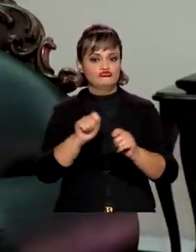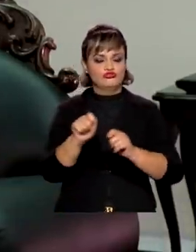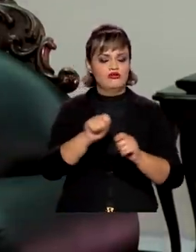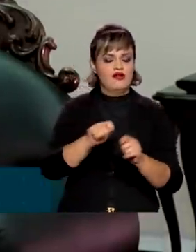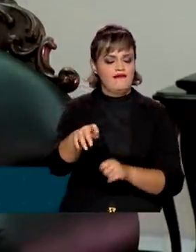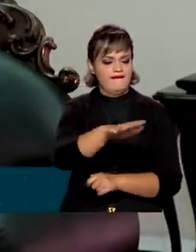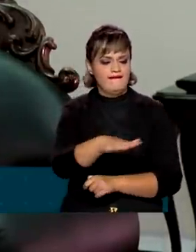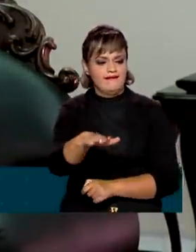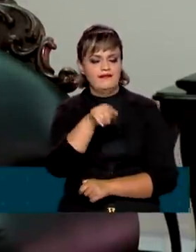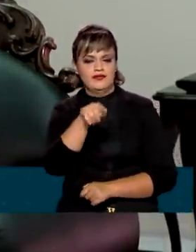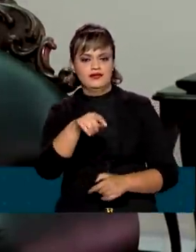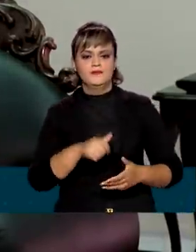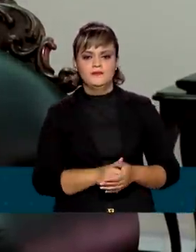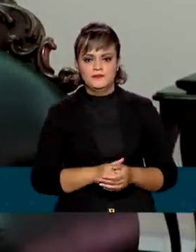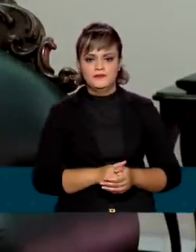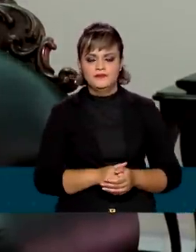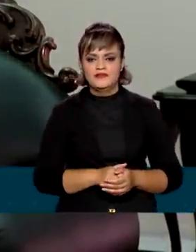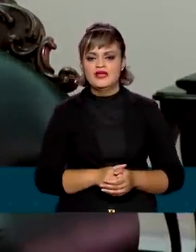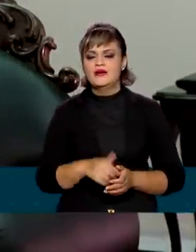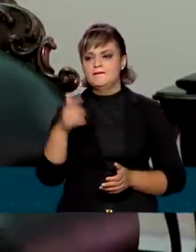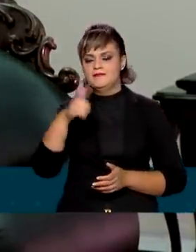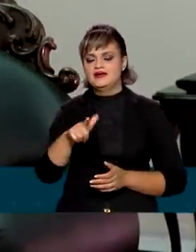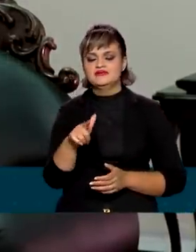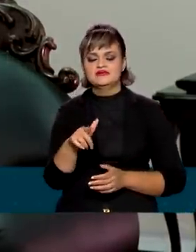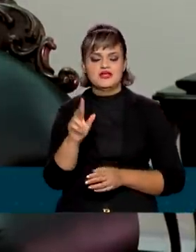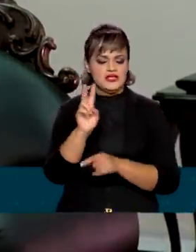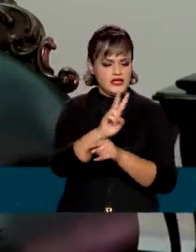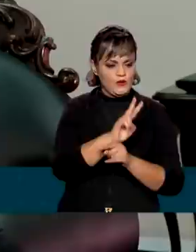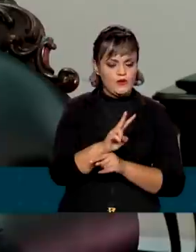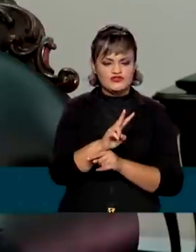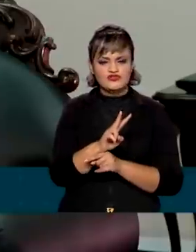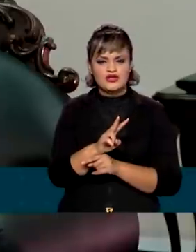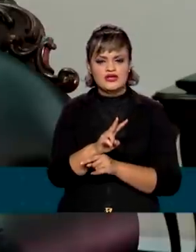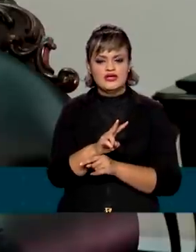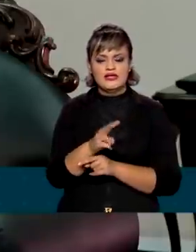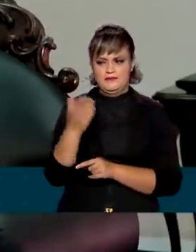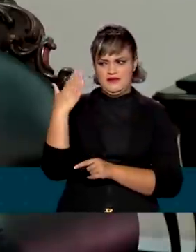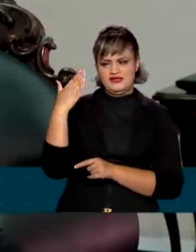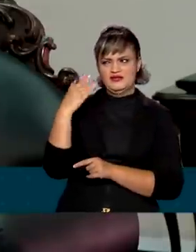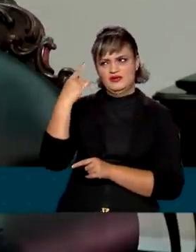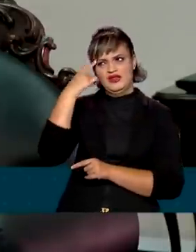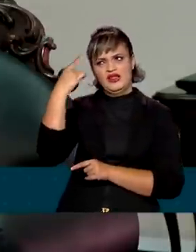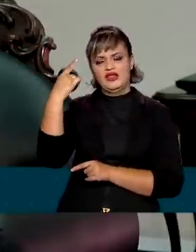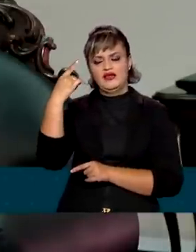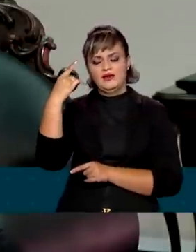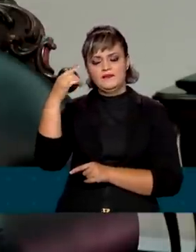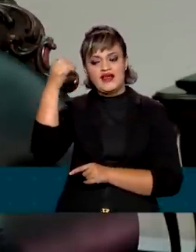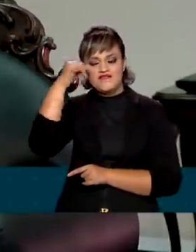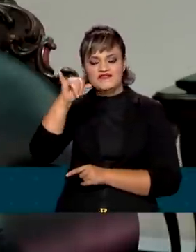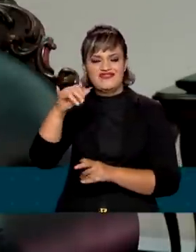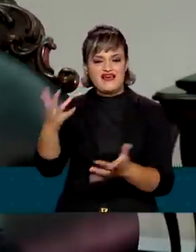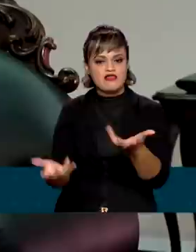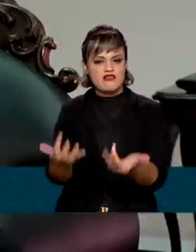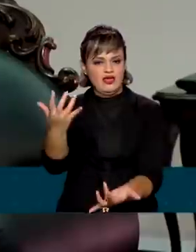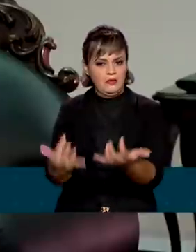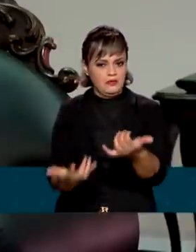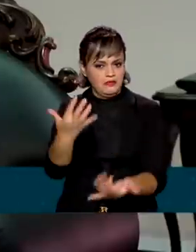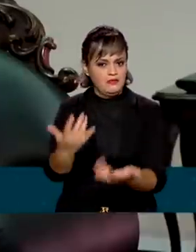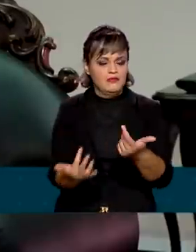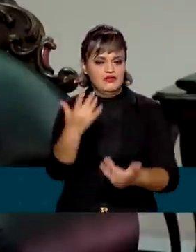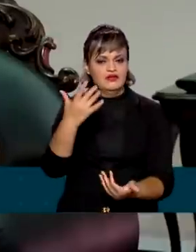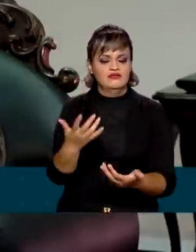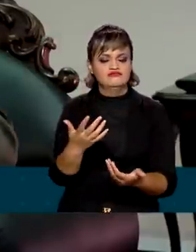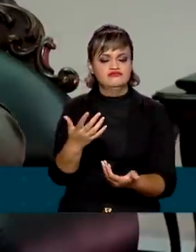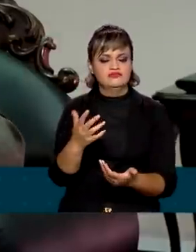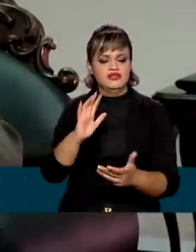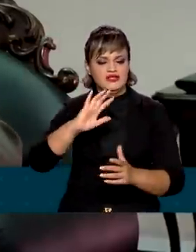região. A Operação Guardiões do Bioma, que inicialmente teve um viés voltado para o combate às queimadas, que o Brasil